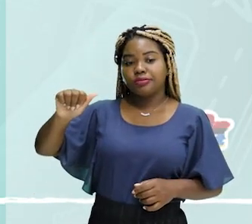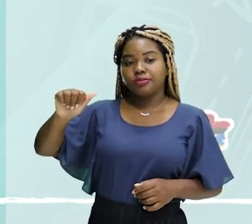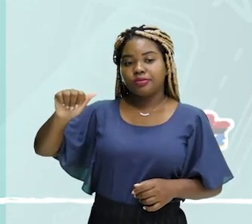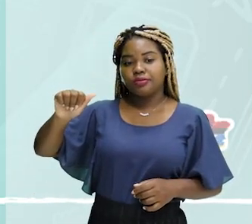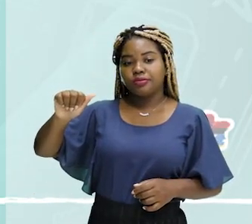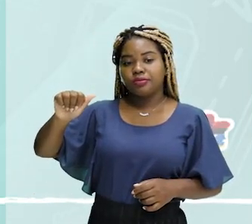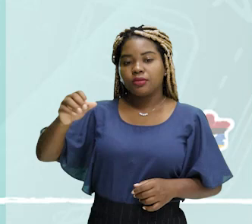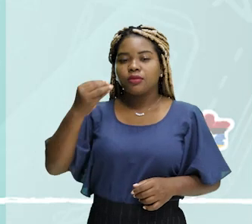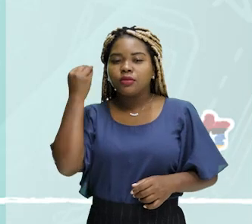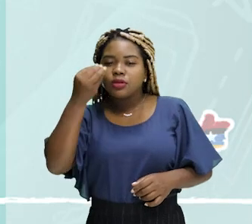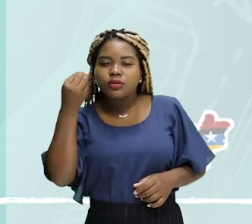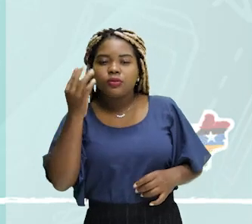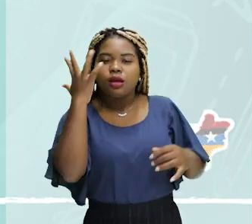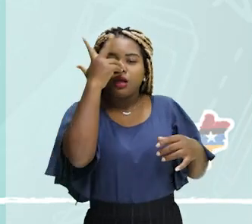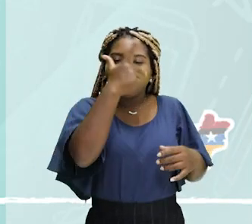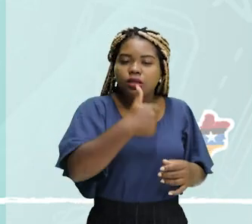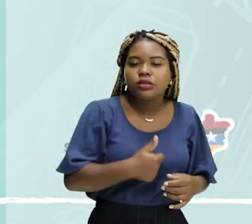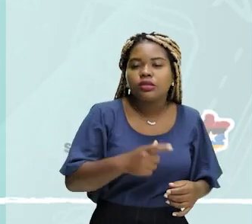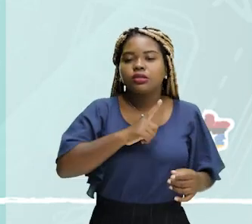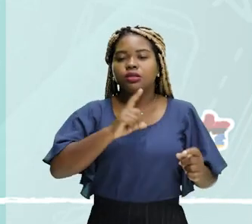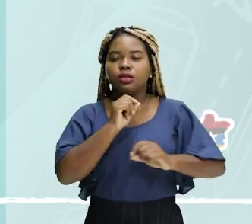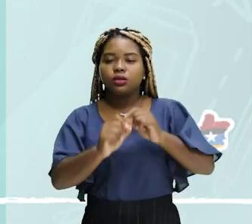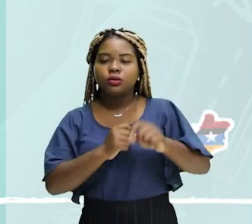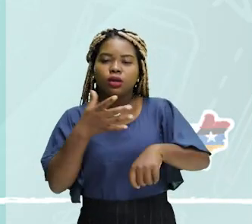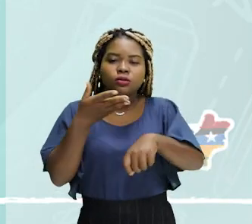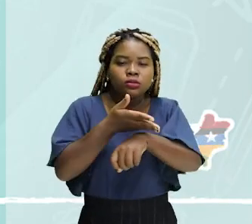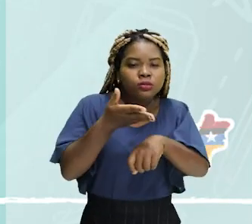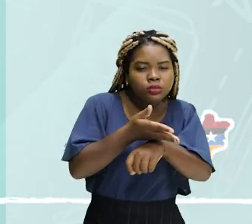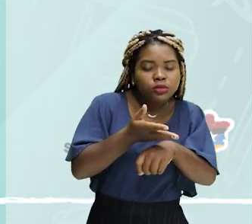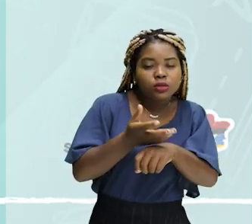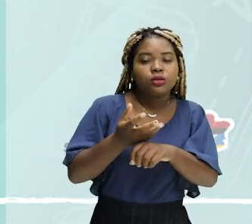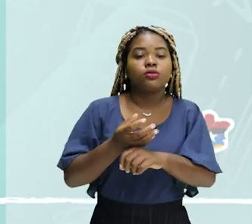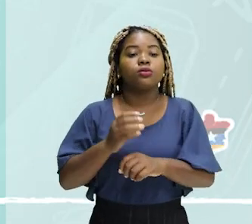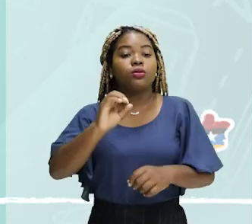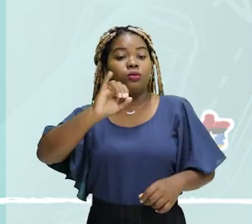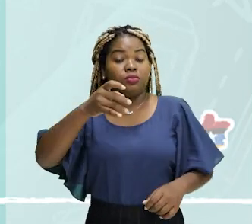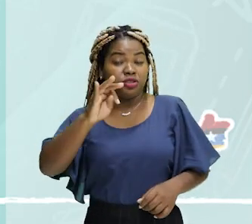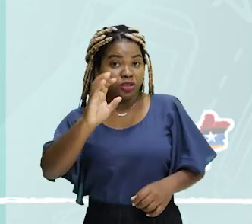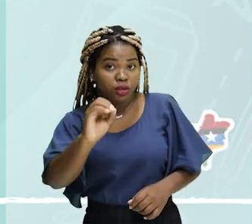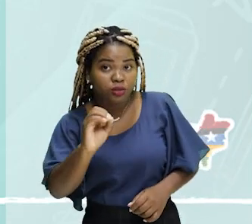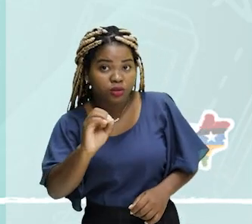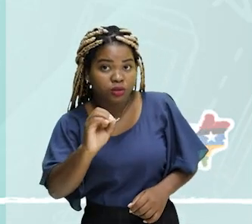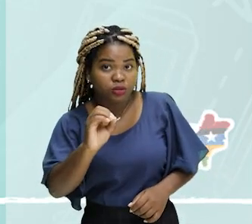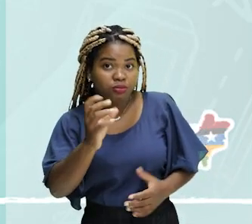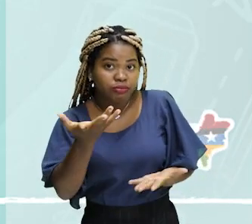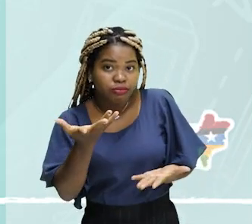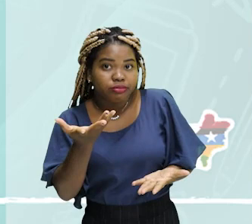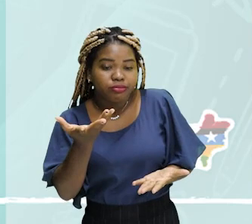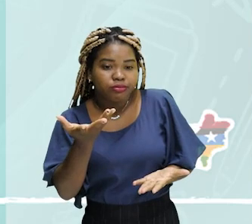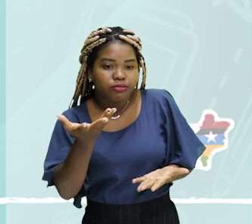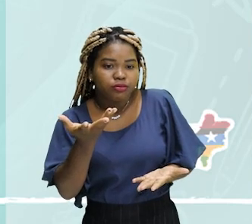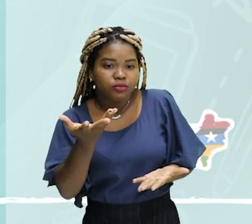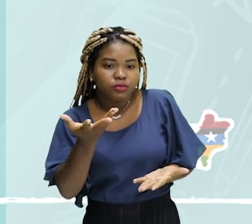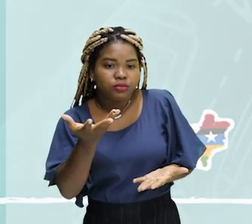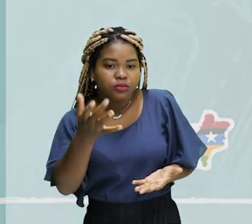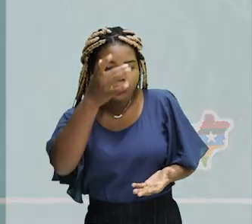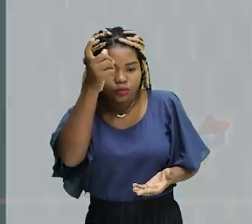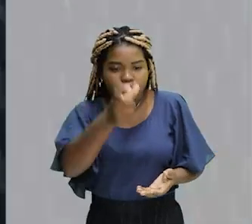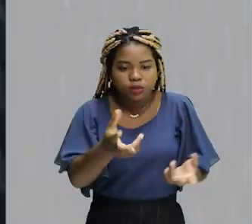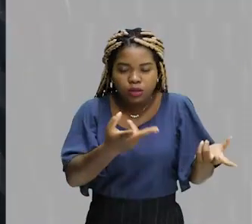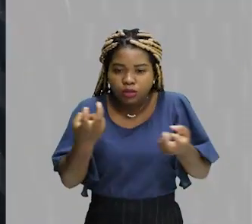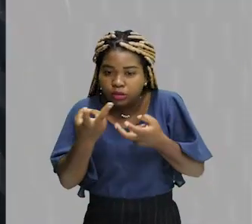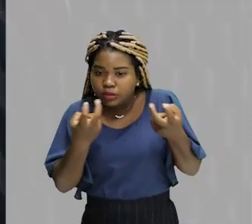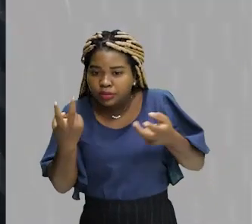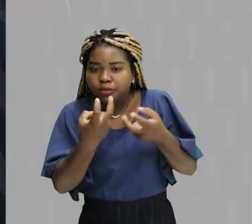a experiência estética é a experiência da presença tanto do objeto estético, cabe legal, objeto estético, como do sujeito que percebe. Nenhum